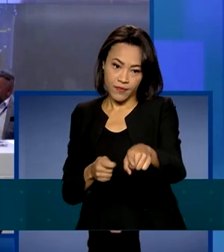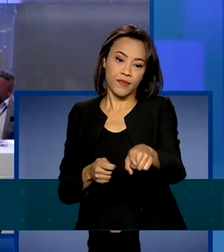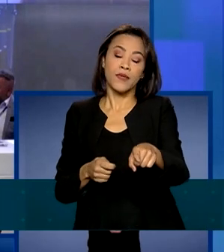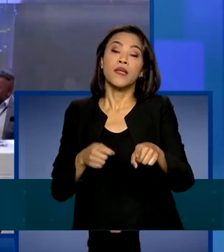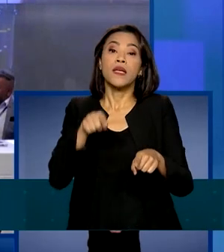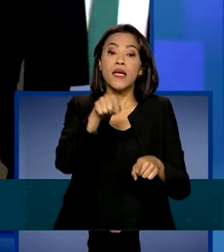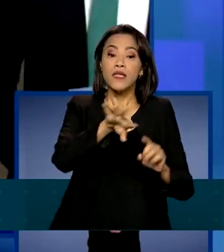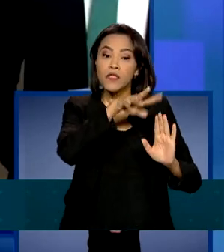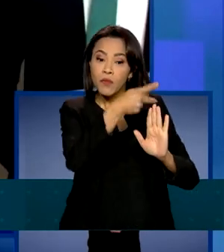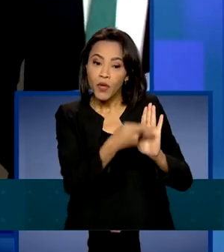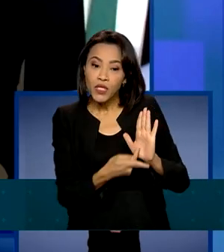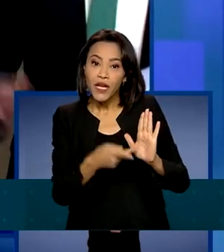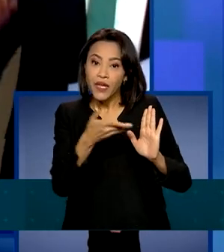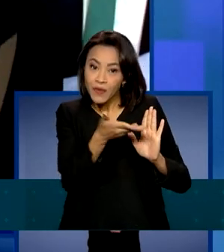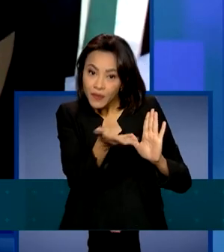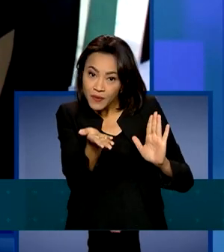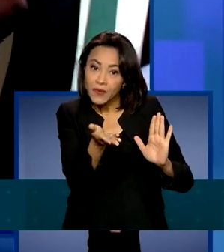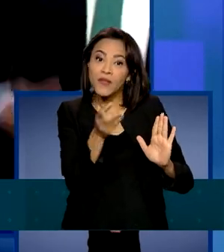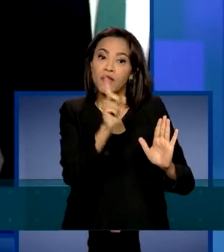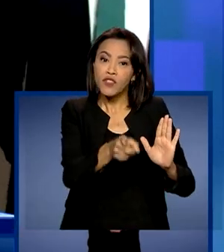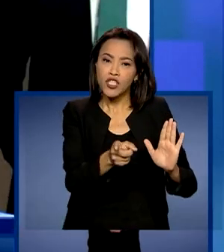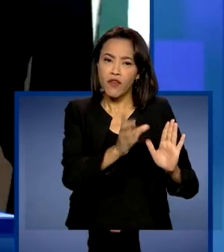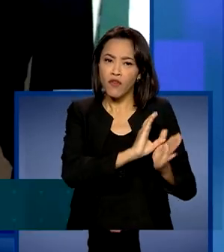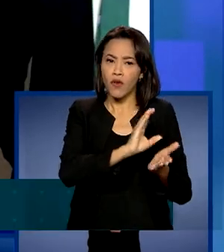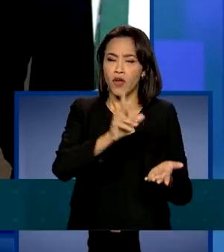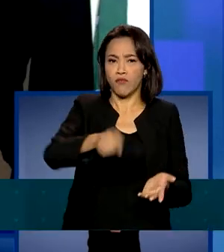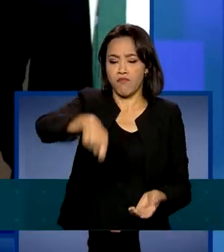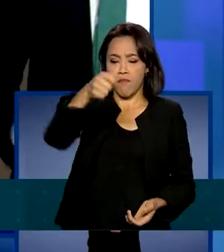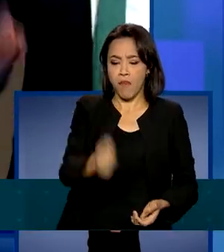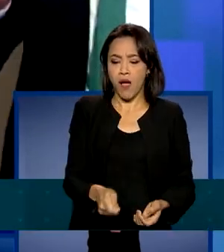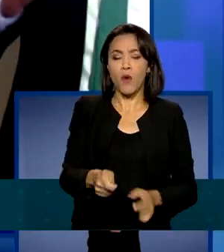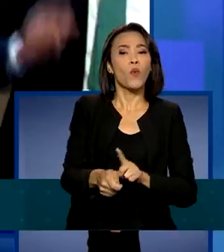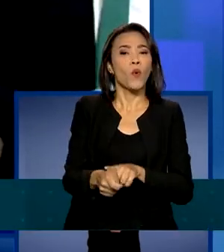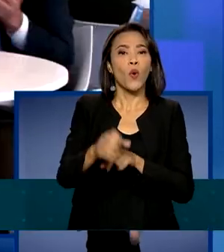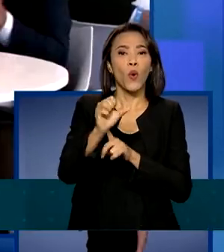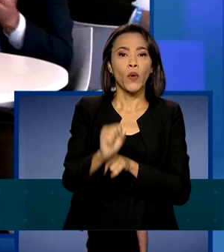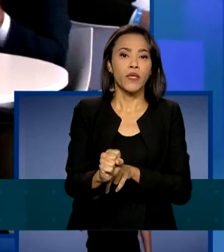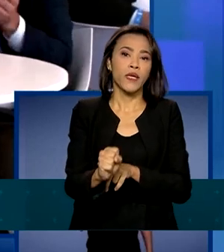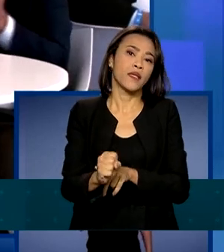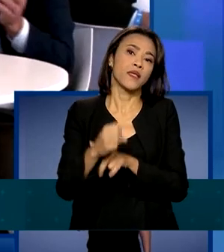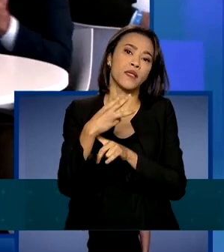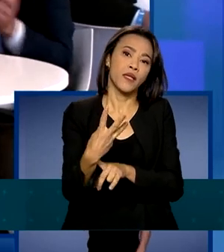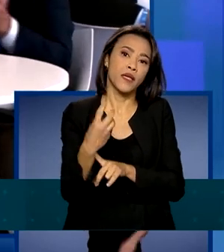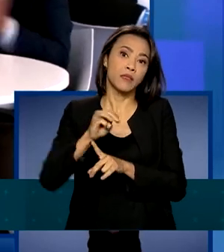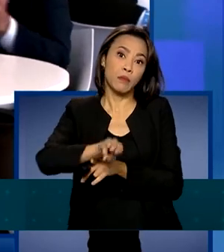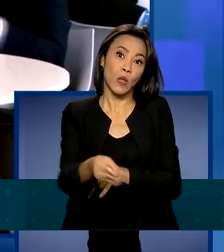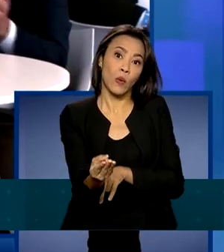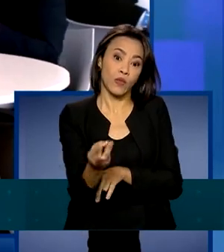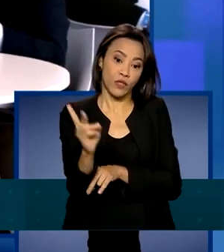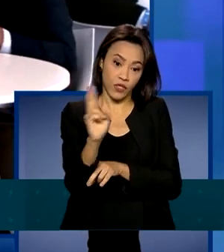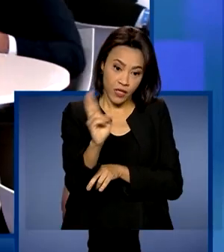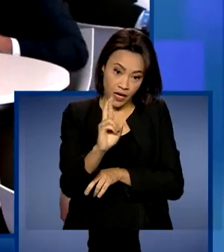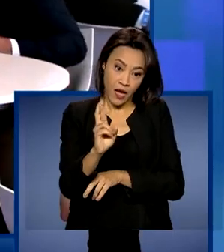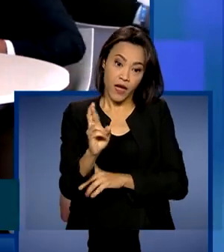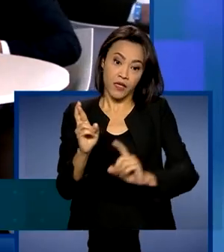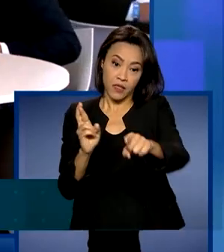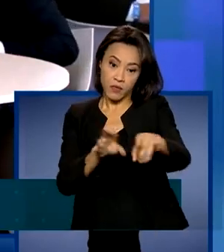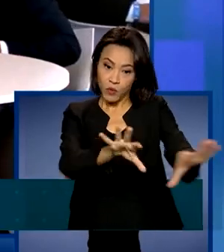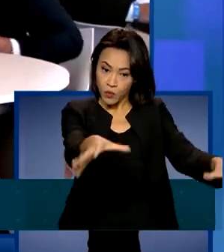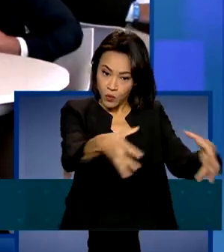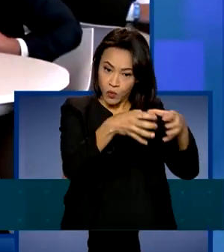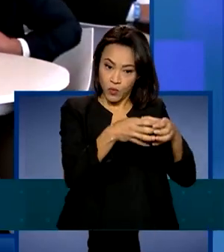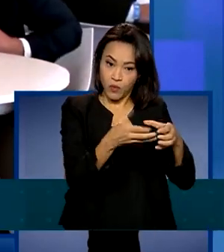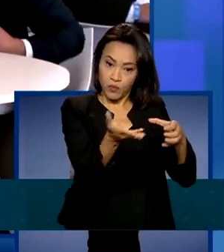parte do projeto do Baixio do Irecê foi arrematado por mais de 83 milhões de reais pelo Fundo Multistratégia de